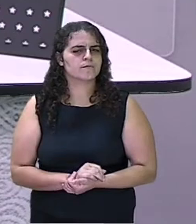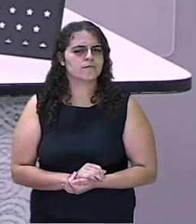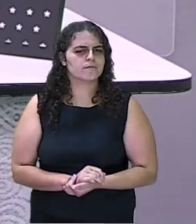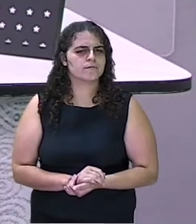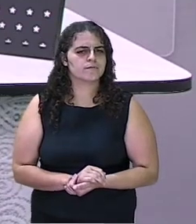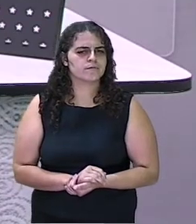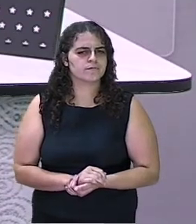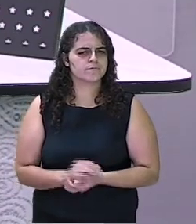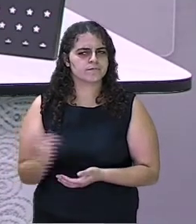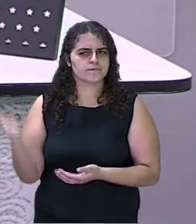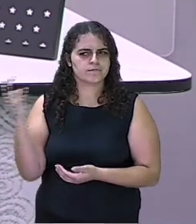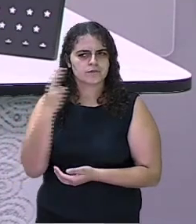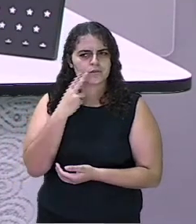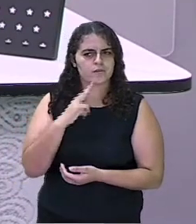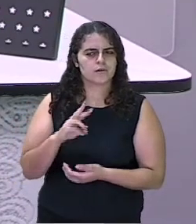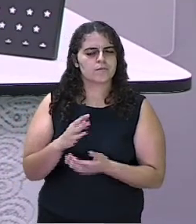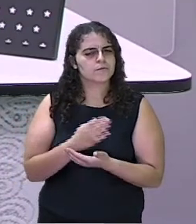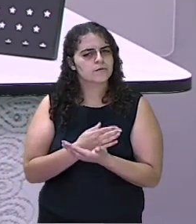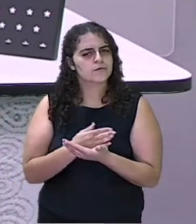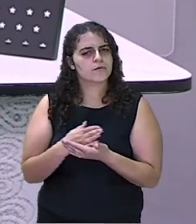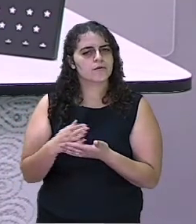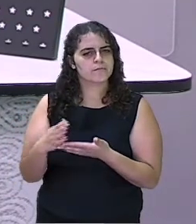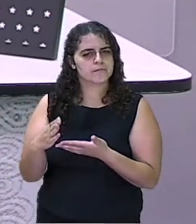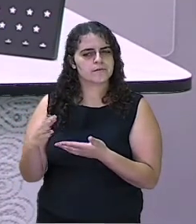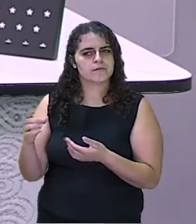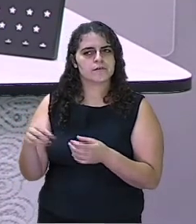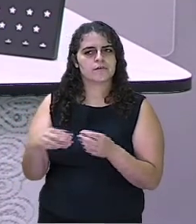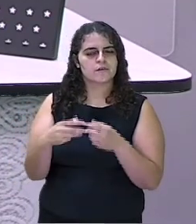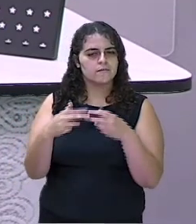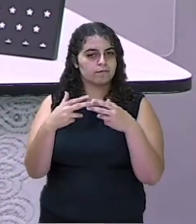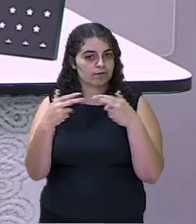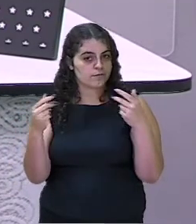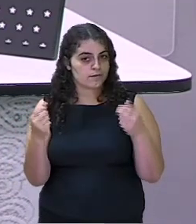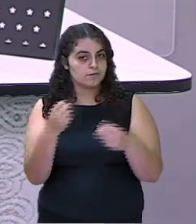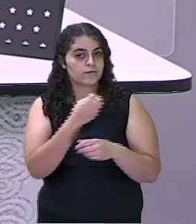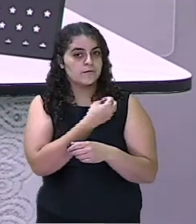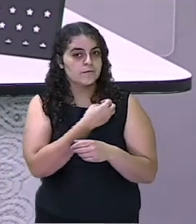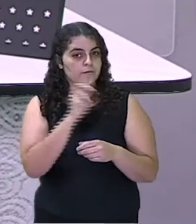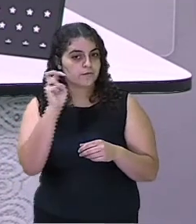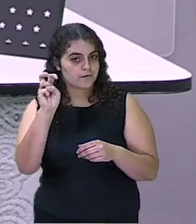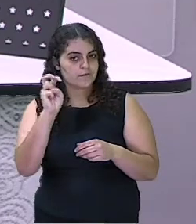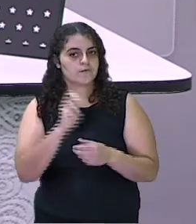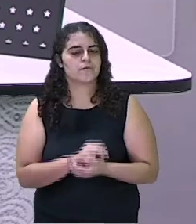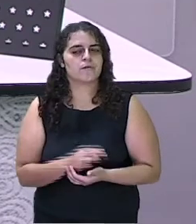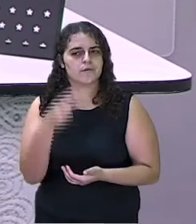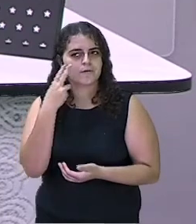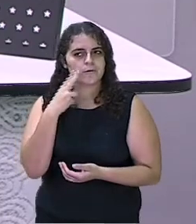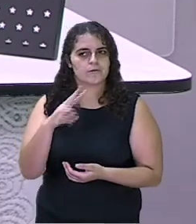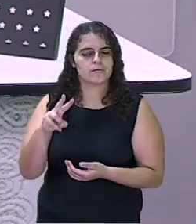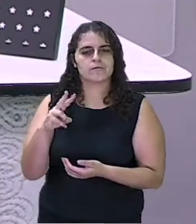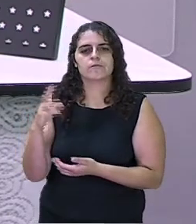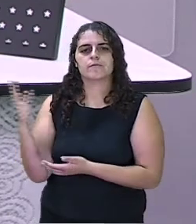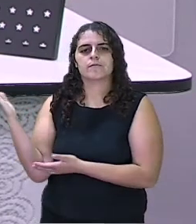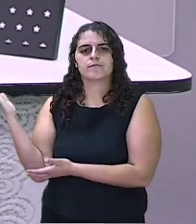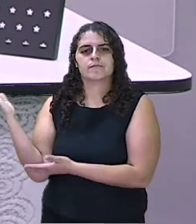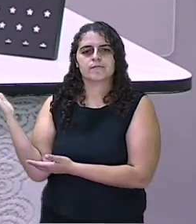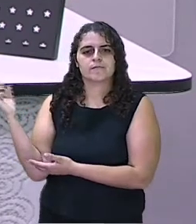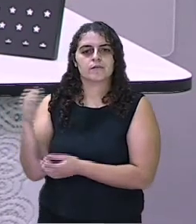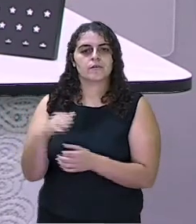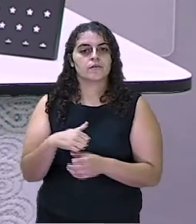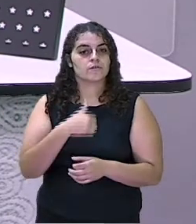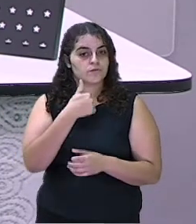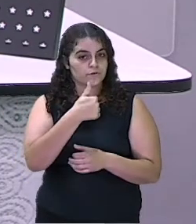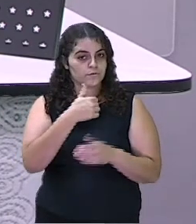vamos usar o pé de lata para pôr o número dos envelopes. Não é mesmo? Vou colocar de